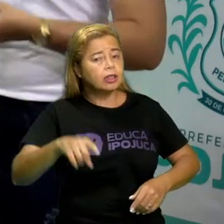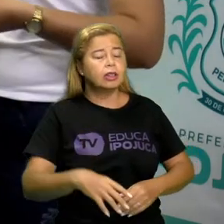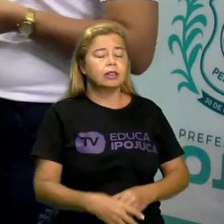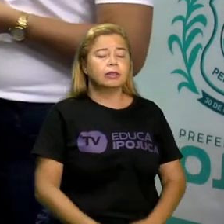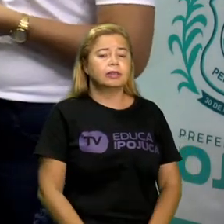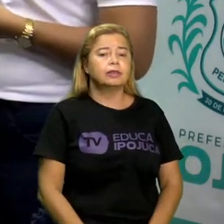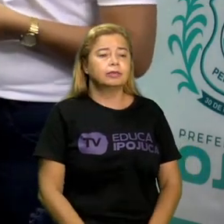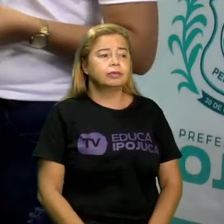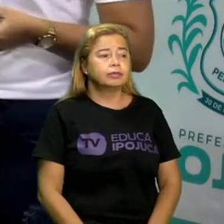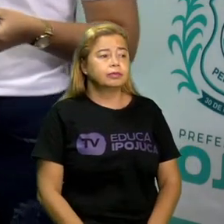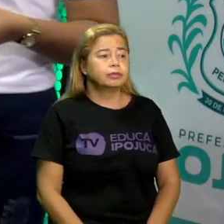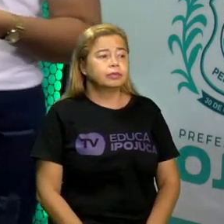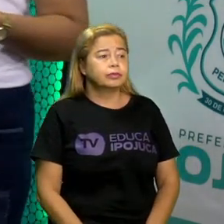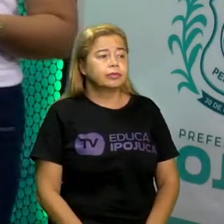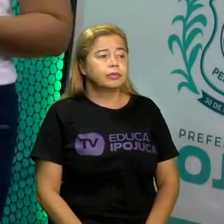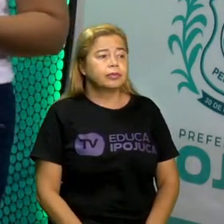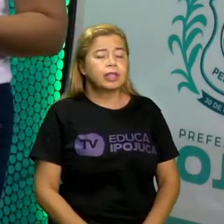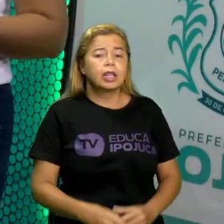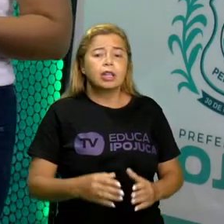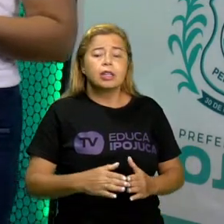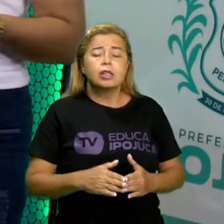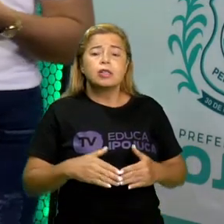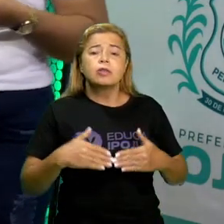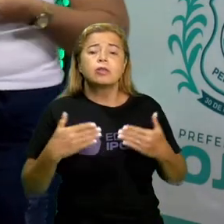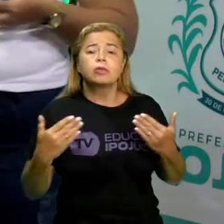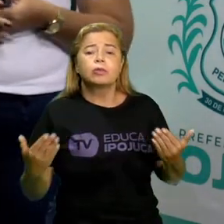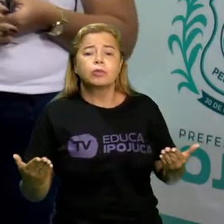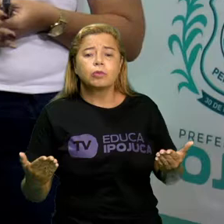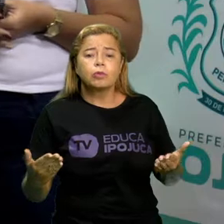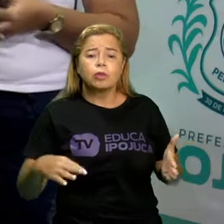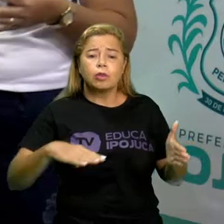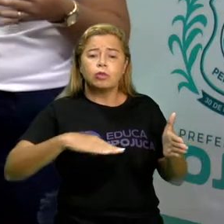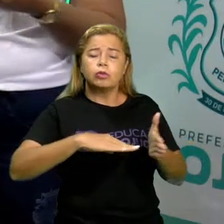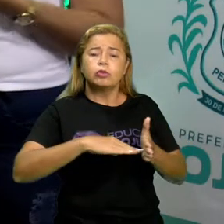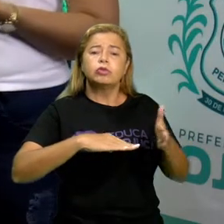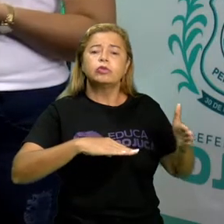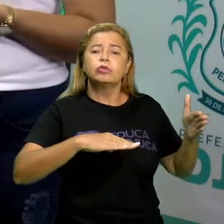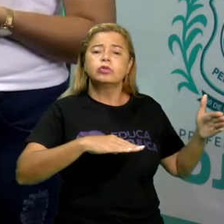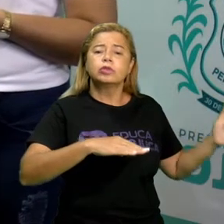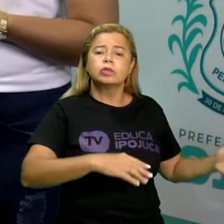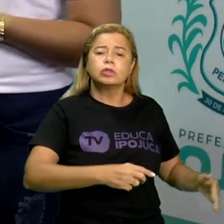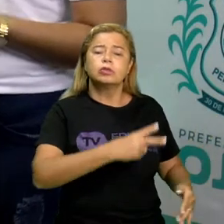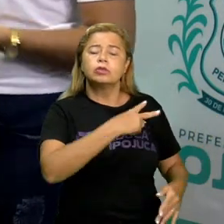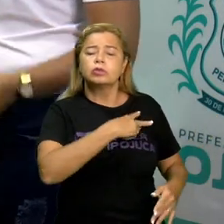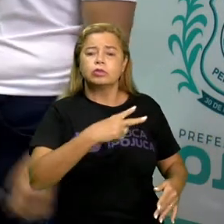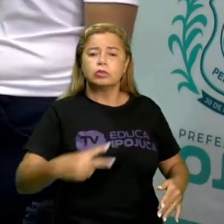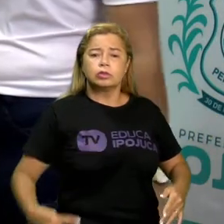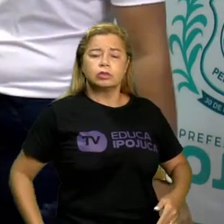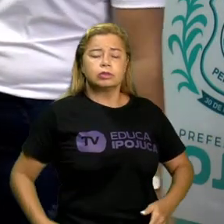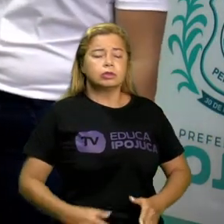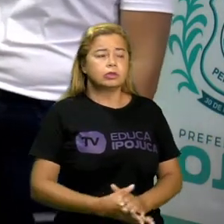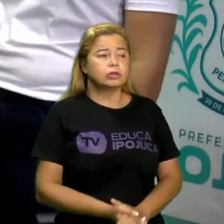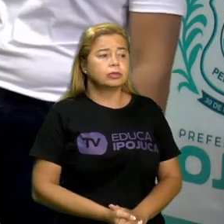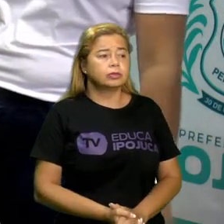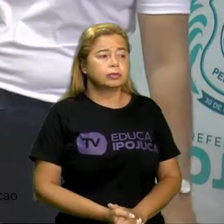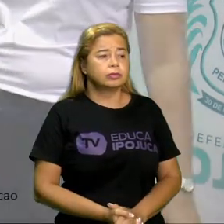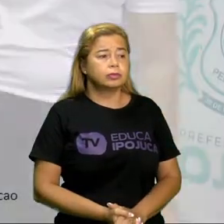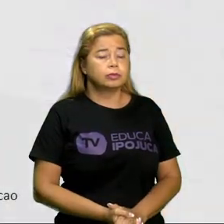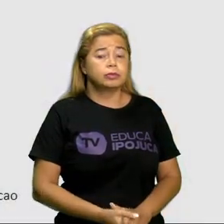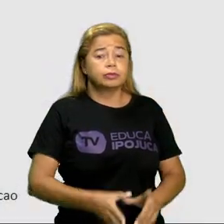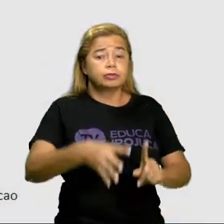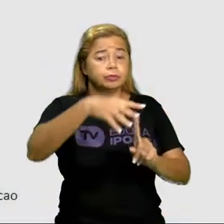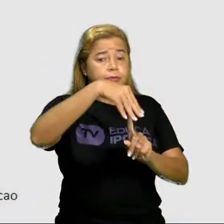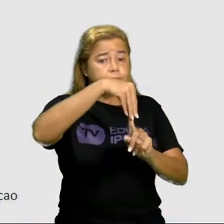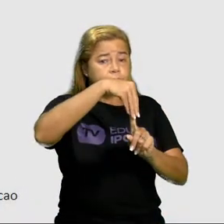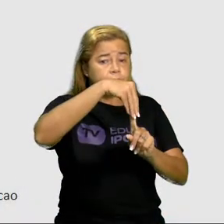Mas agora, qual é a função do poder legislativo? Para que servem os vereadores? A principal